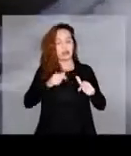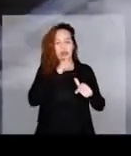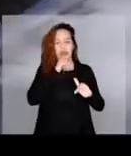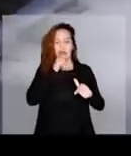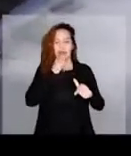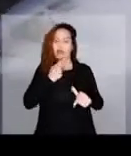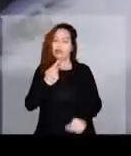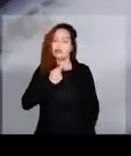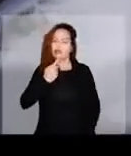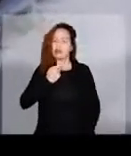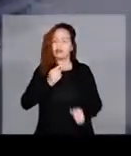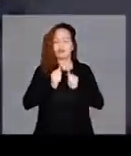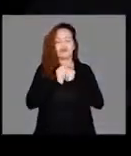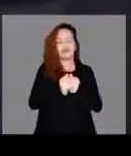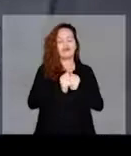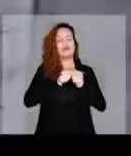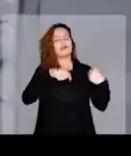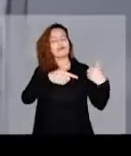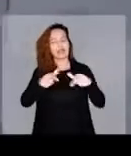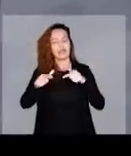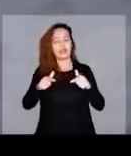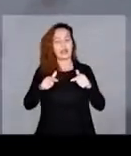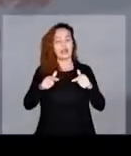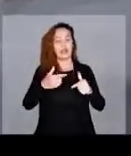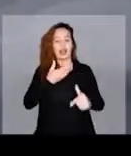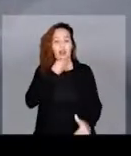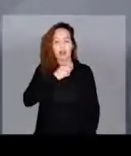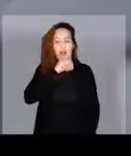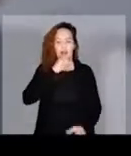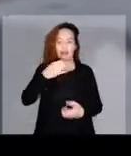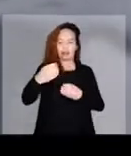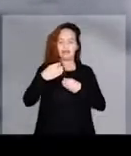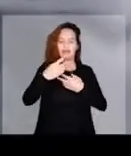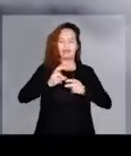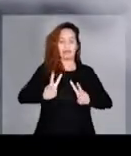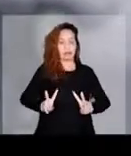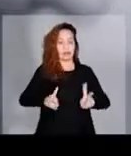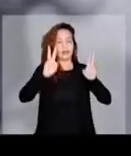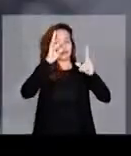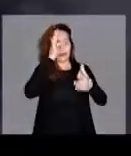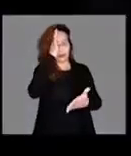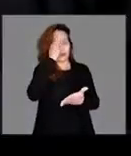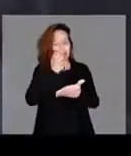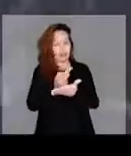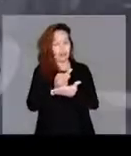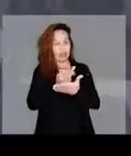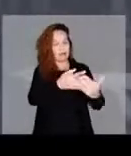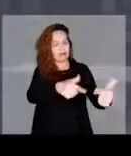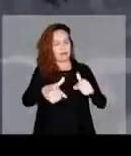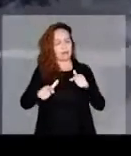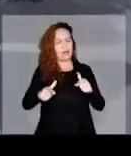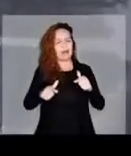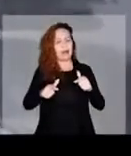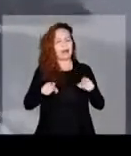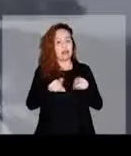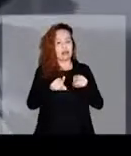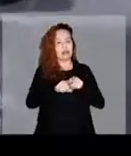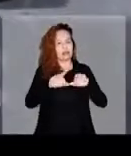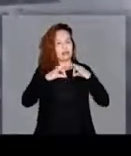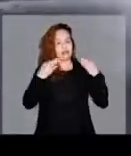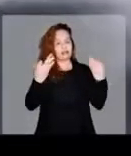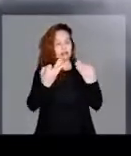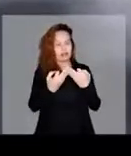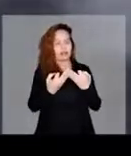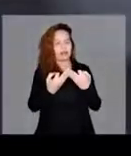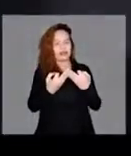comecei a trabalhar juntamente com ele. E com ele aprendi os valores da fé, do trabalho e da família.